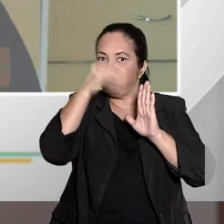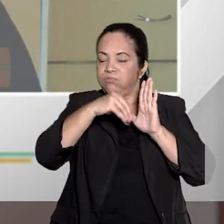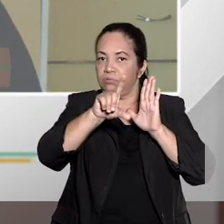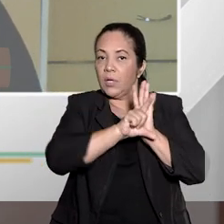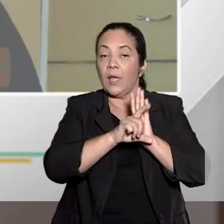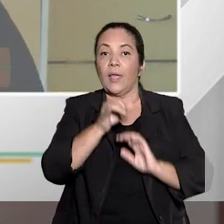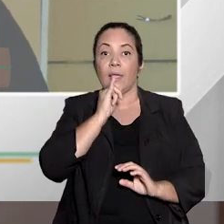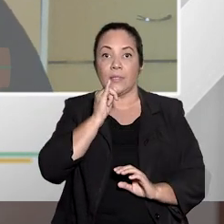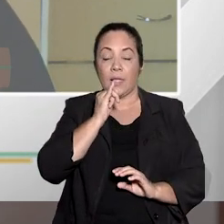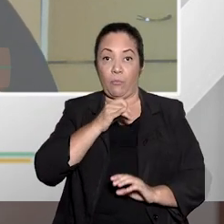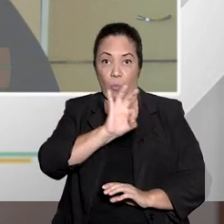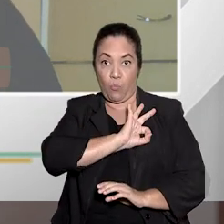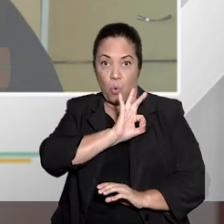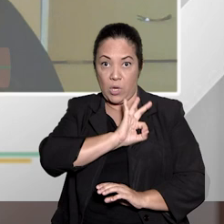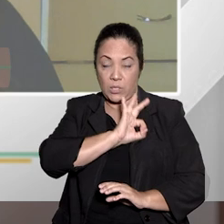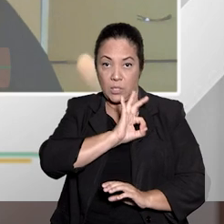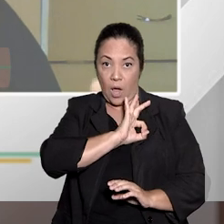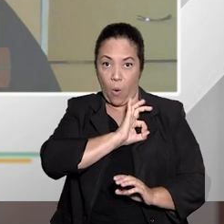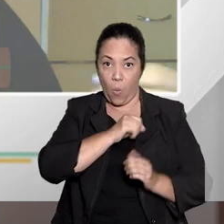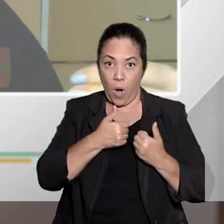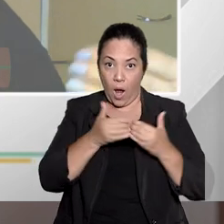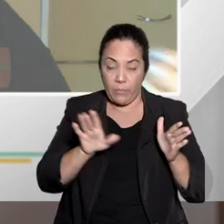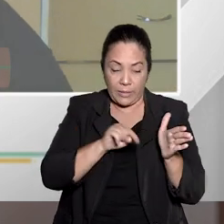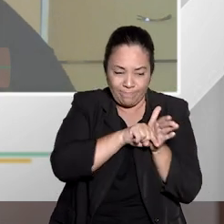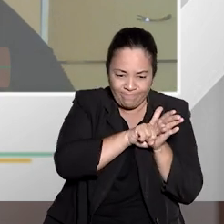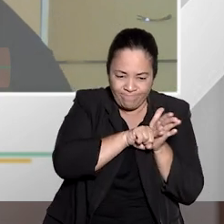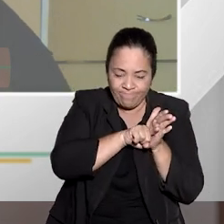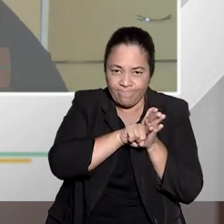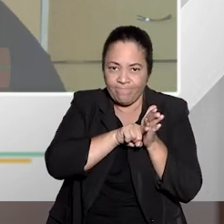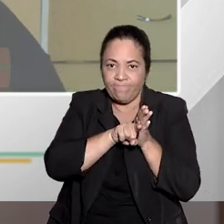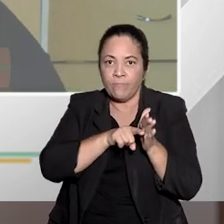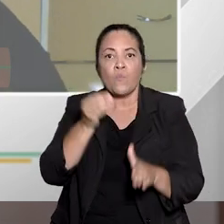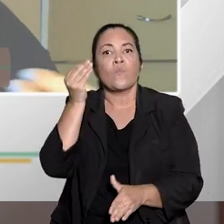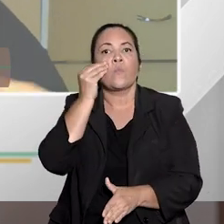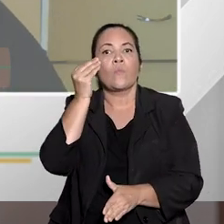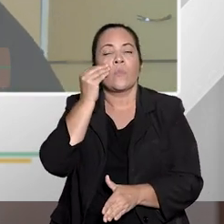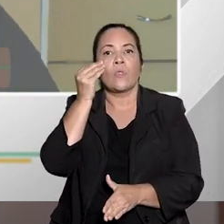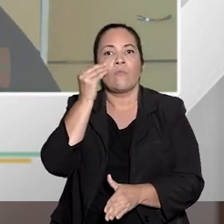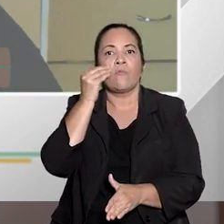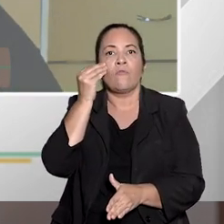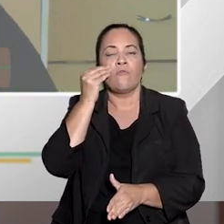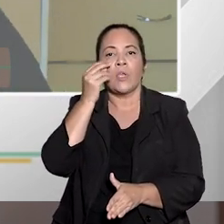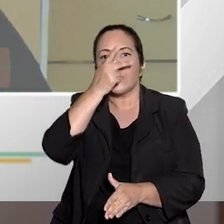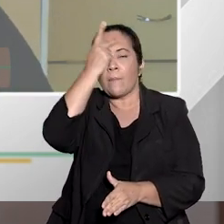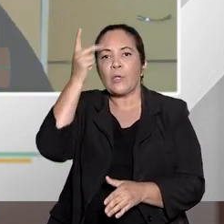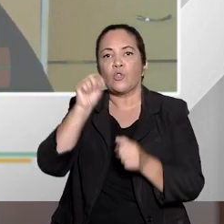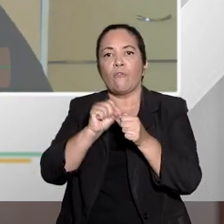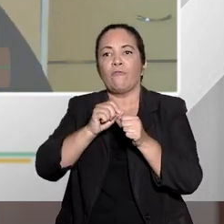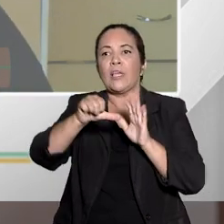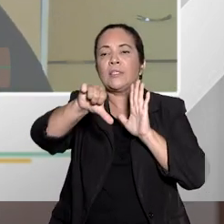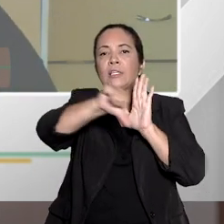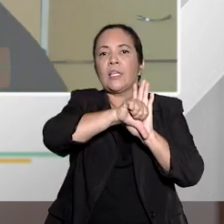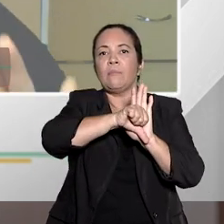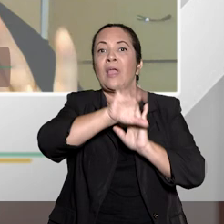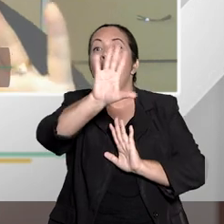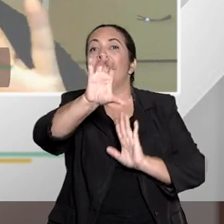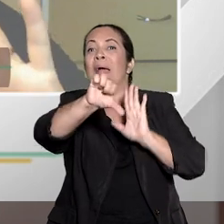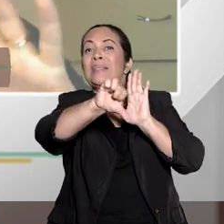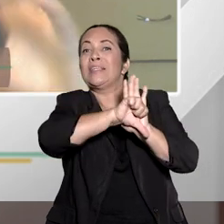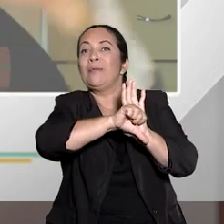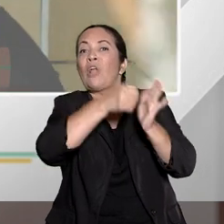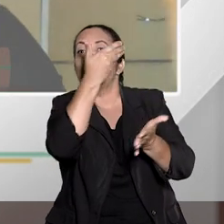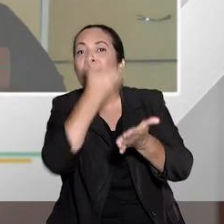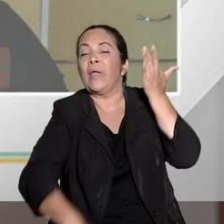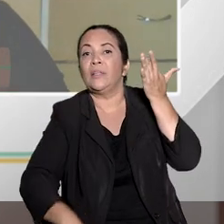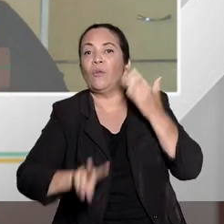um inquérito policial instaurado para averiguar, para investigar um crime que já está prescrito. Então,